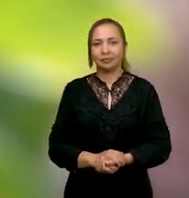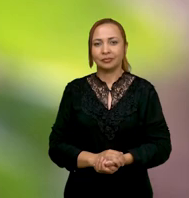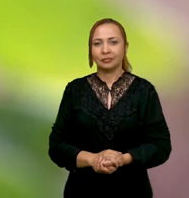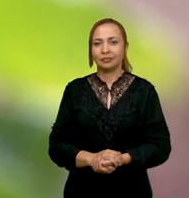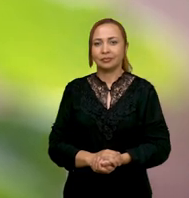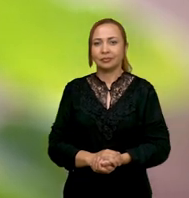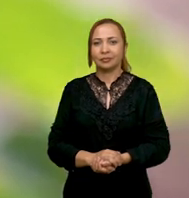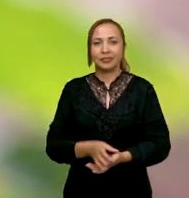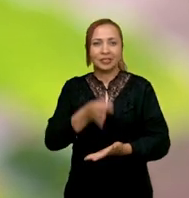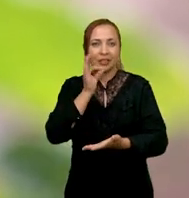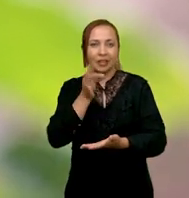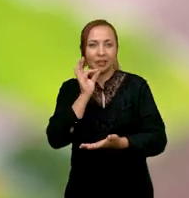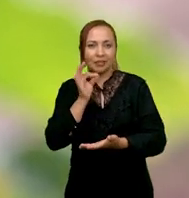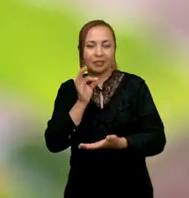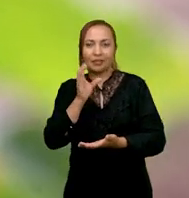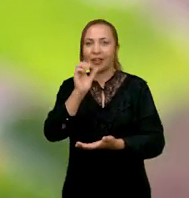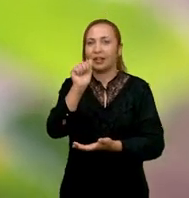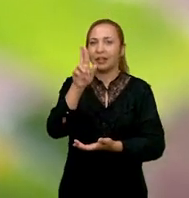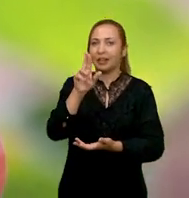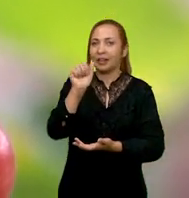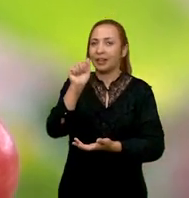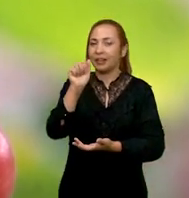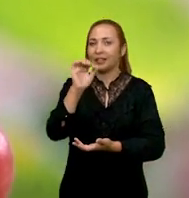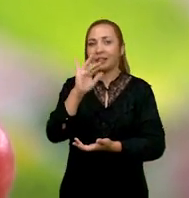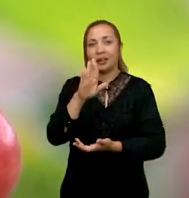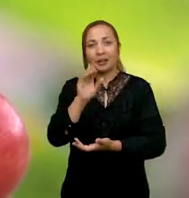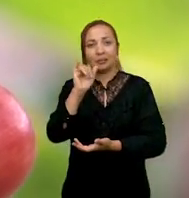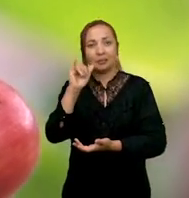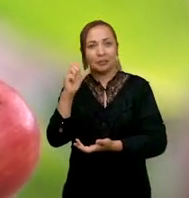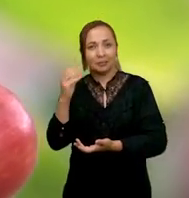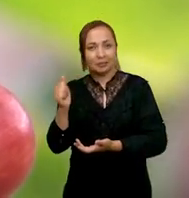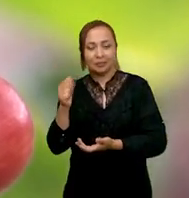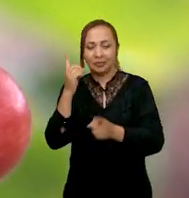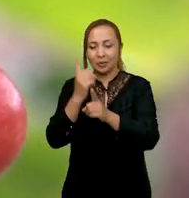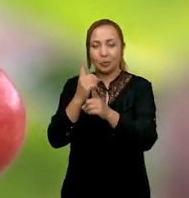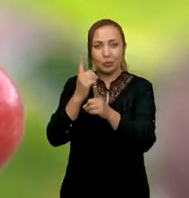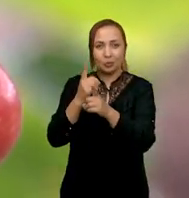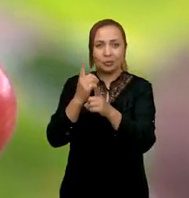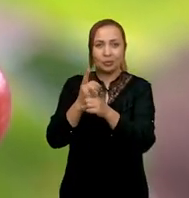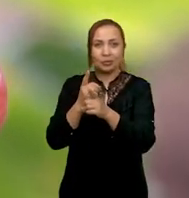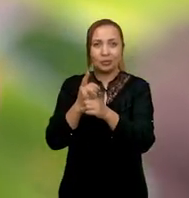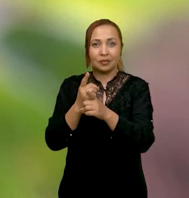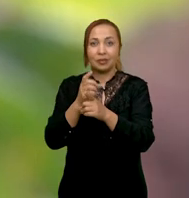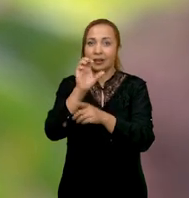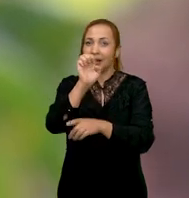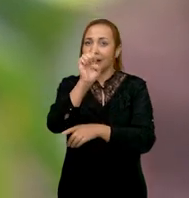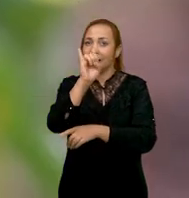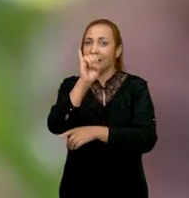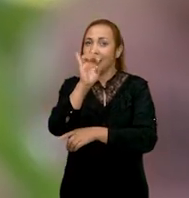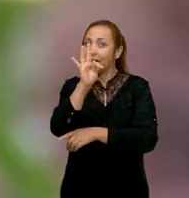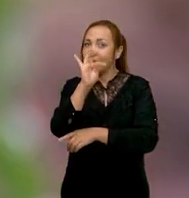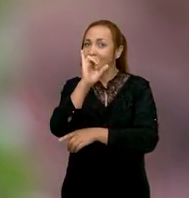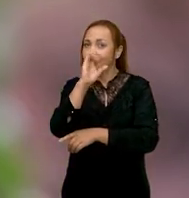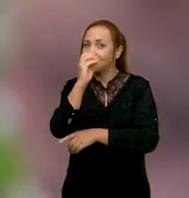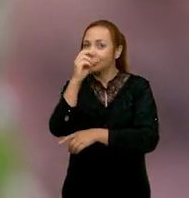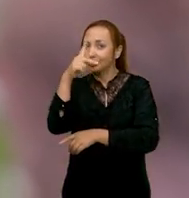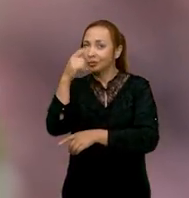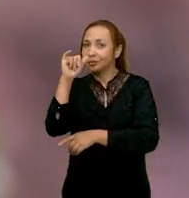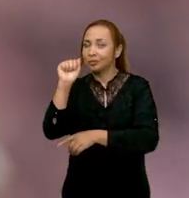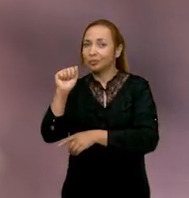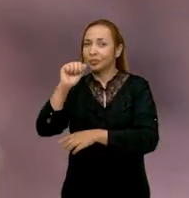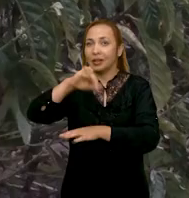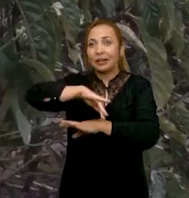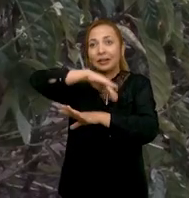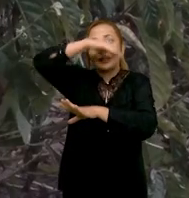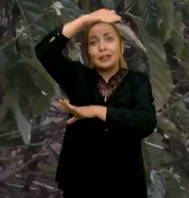O café arábica foi encontrado na Etiópia, nas montanhas